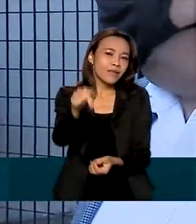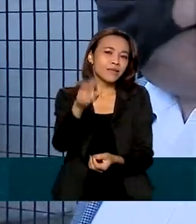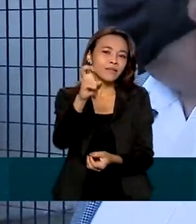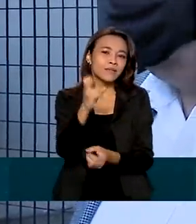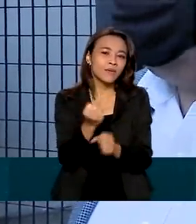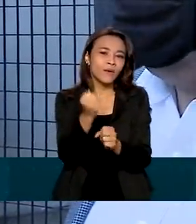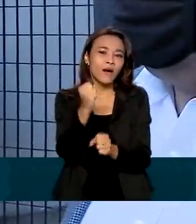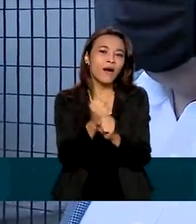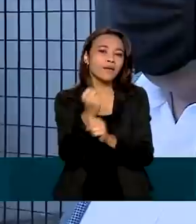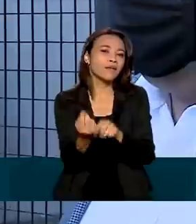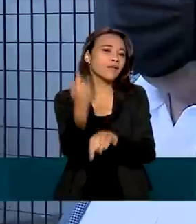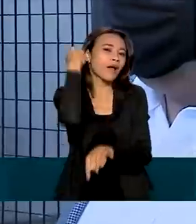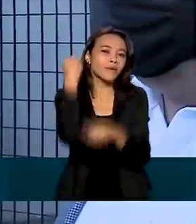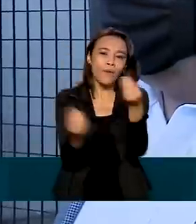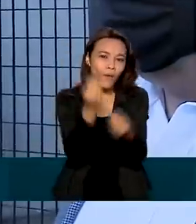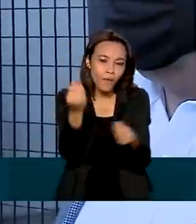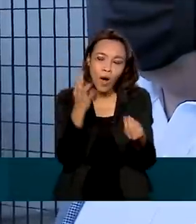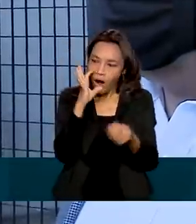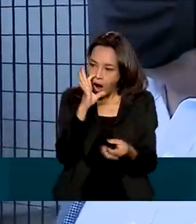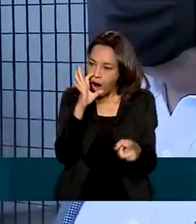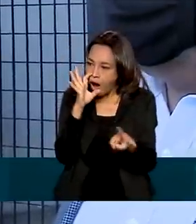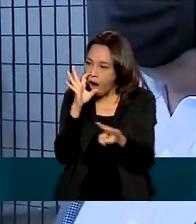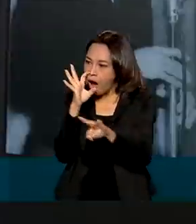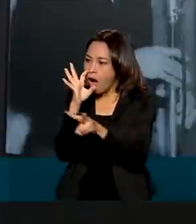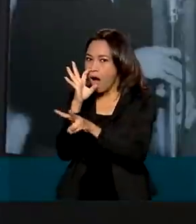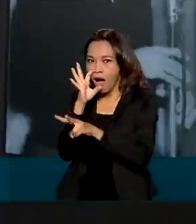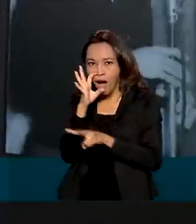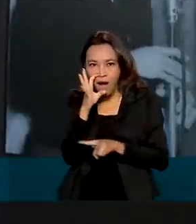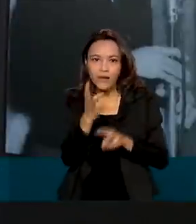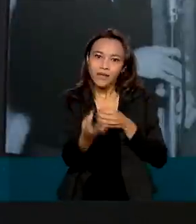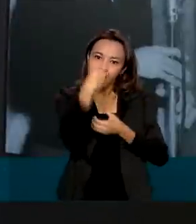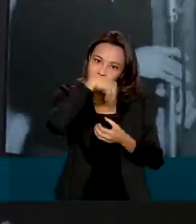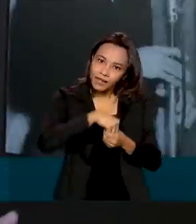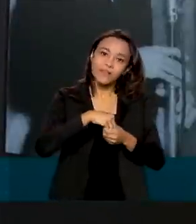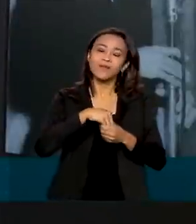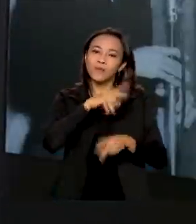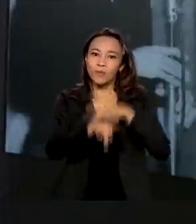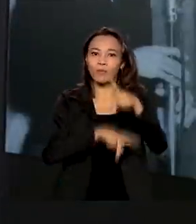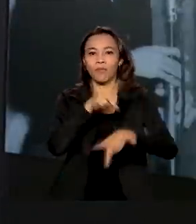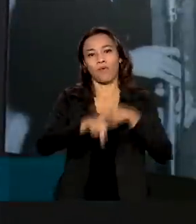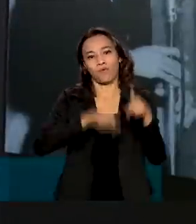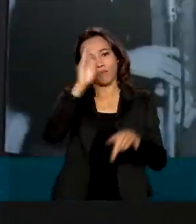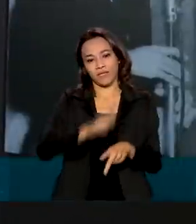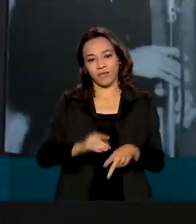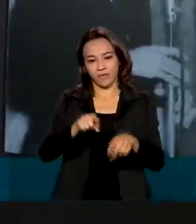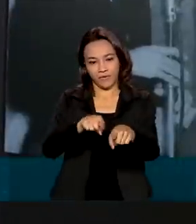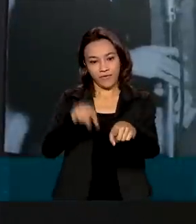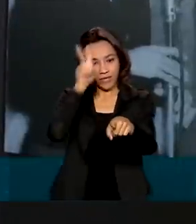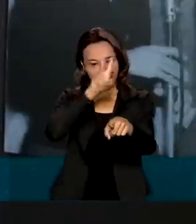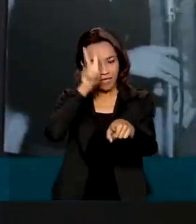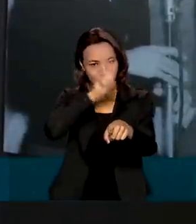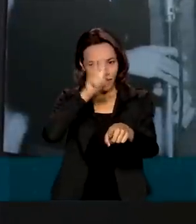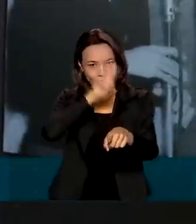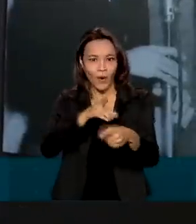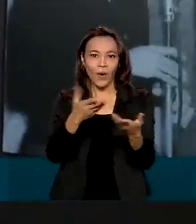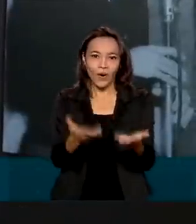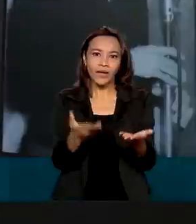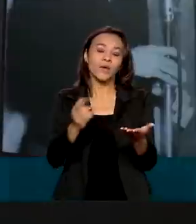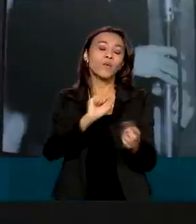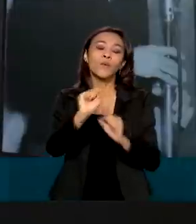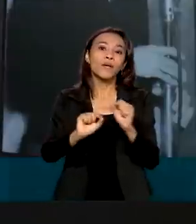comunicação que sempre fez parte de todo o povo brasileiro. A Rádio Nacional faz parte da história do Brasil. O que a está fazendo aqui é